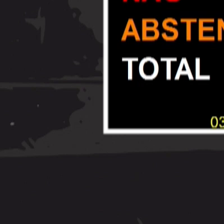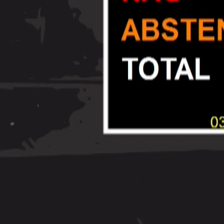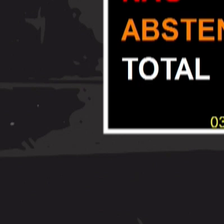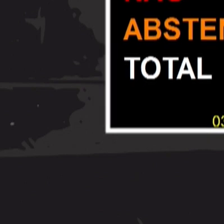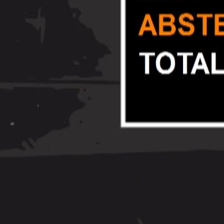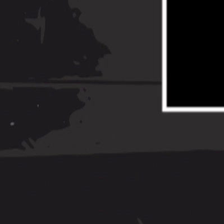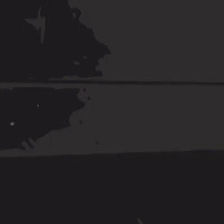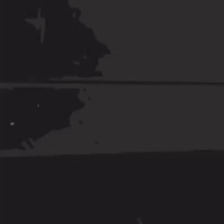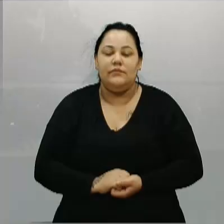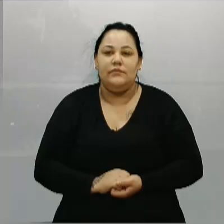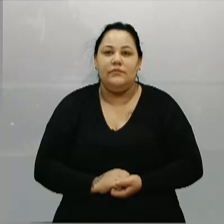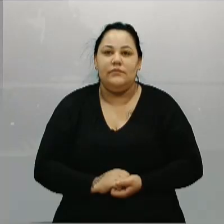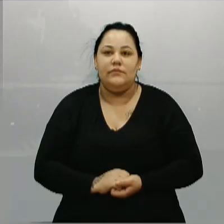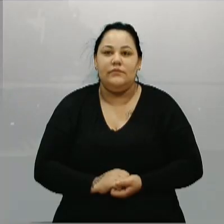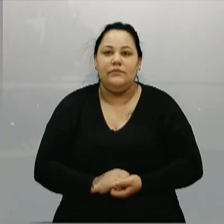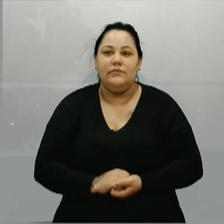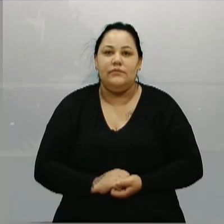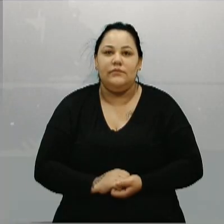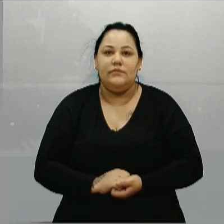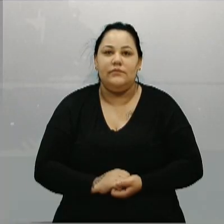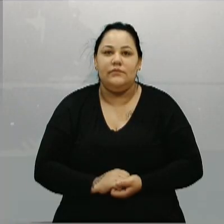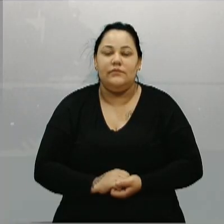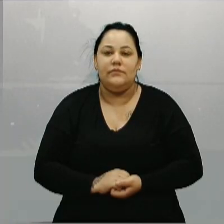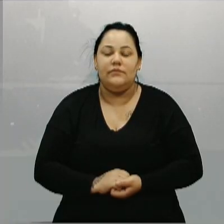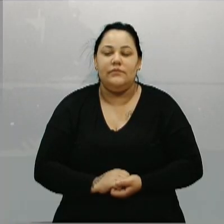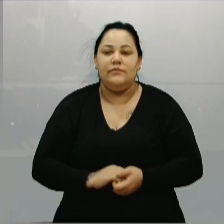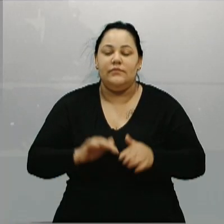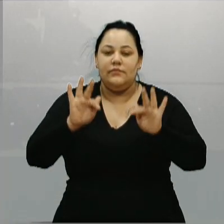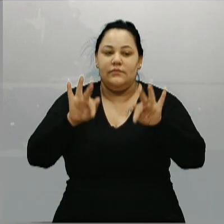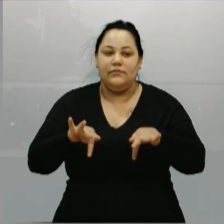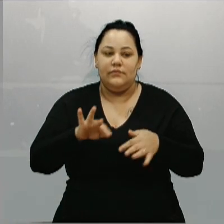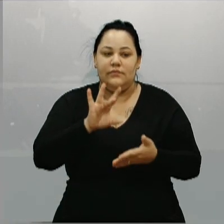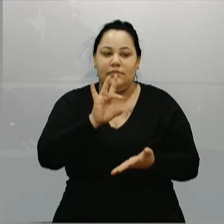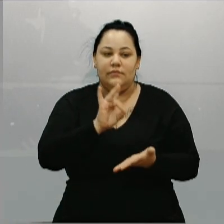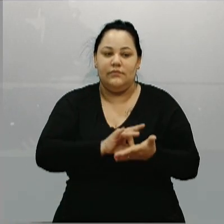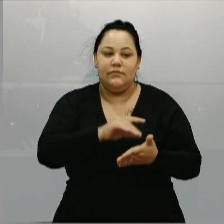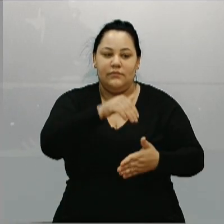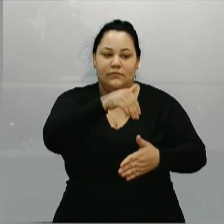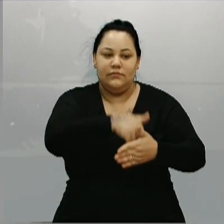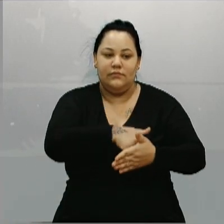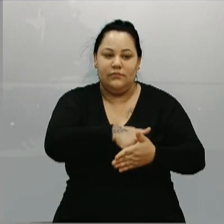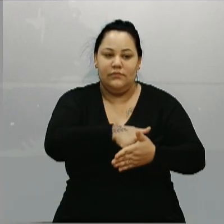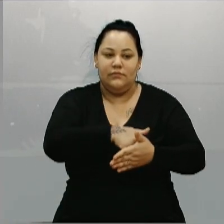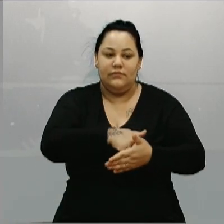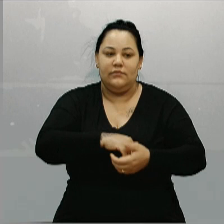Encerrado o registro dos votos, encerrada a votação.